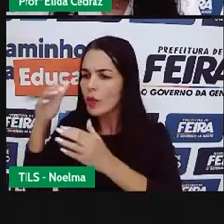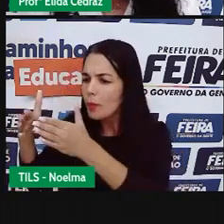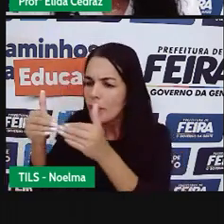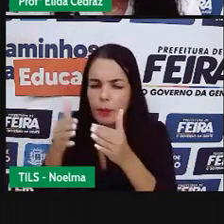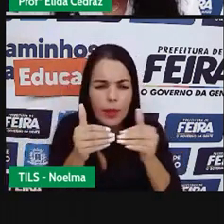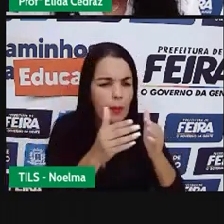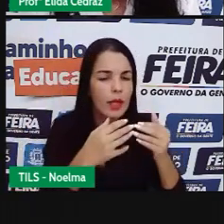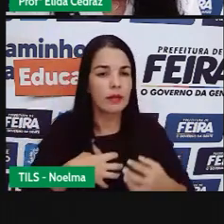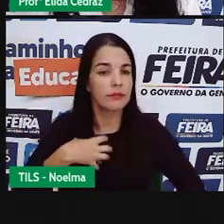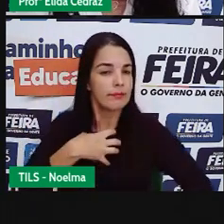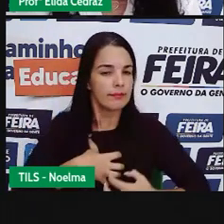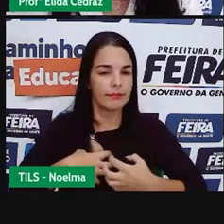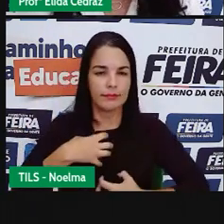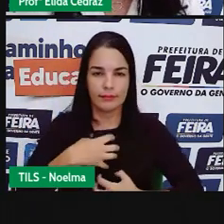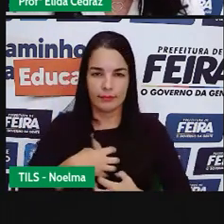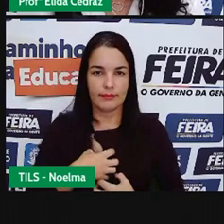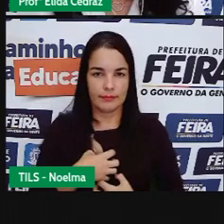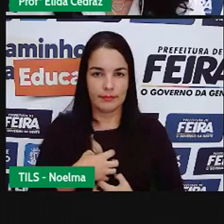anseios.